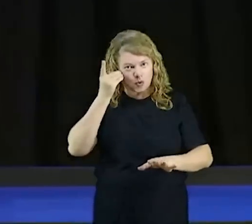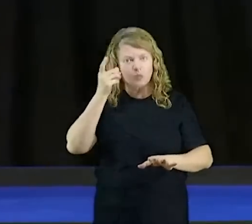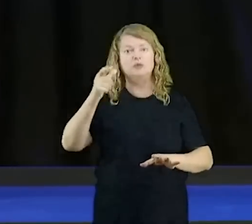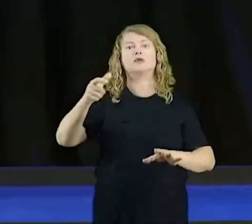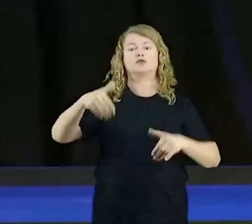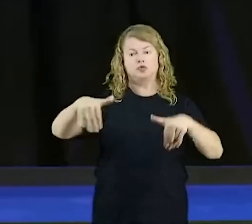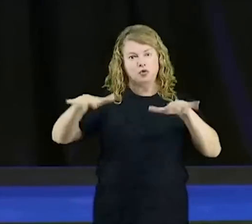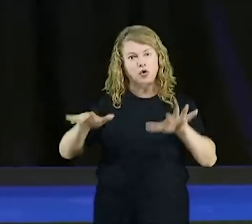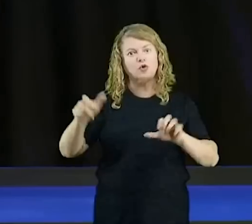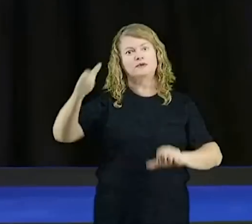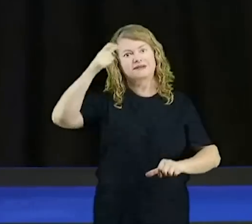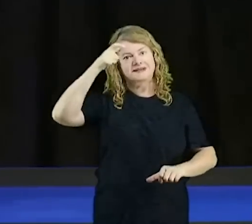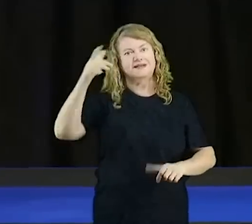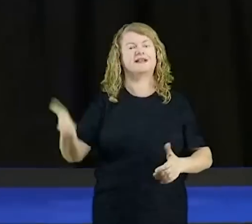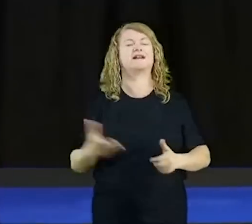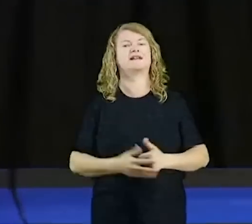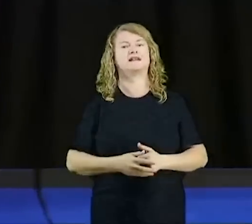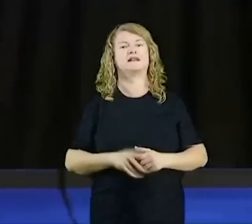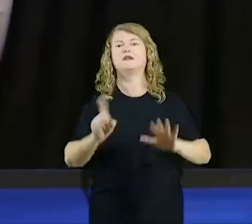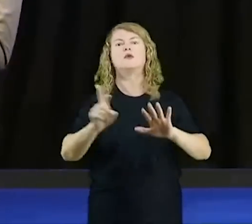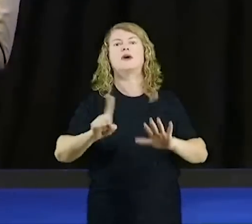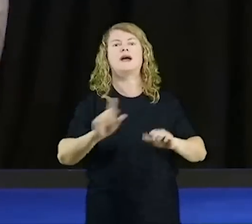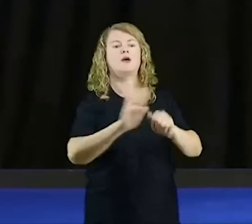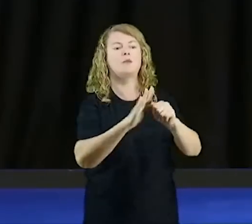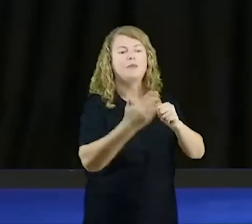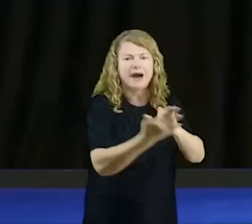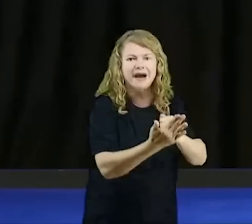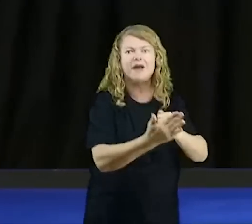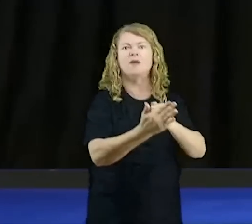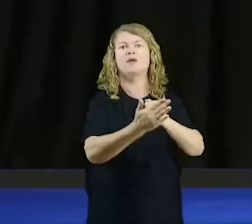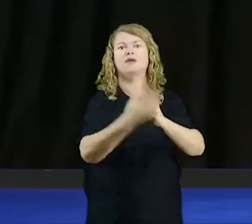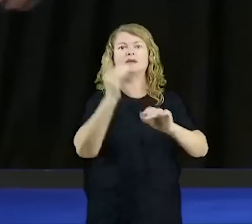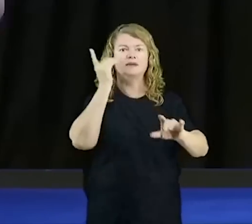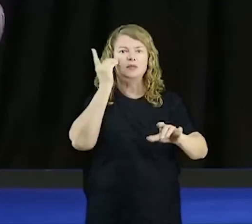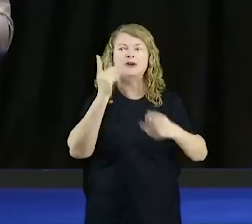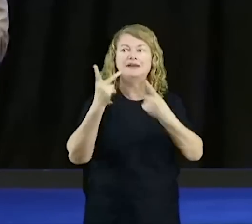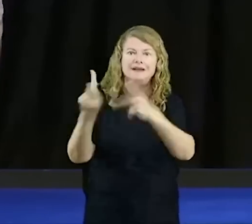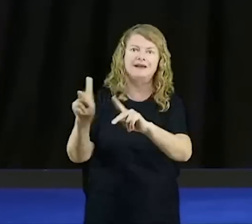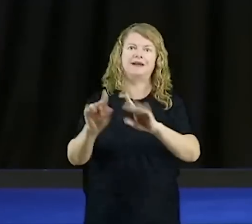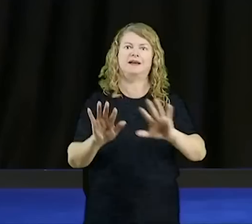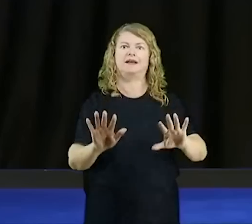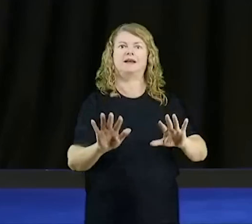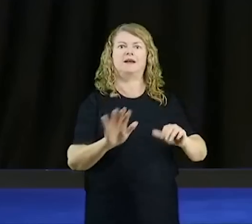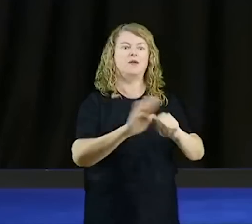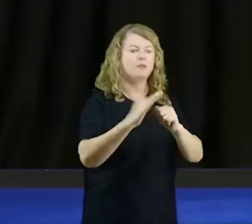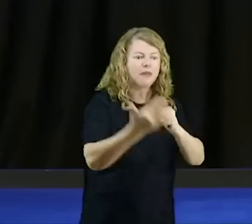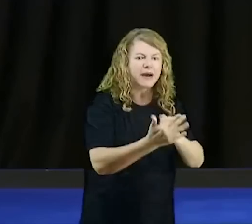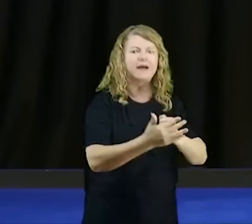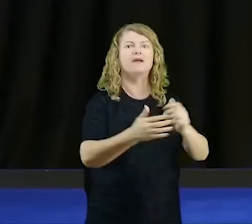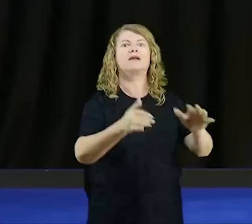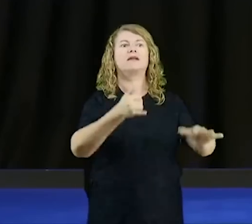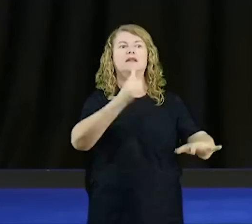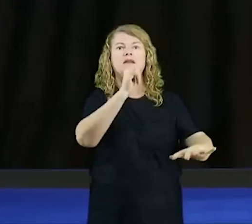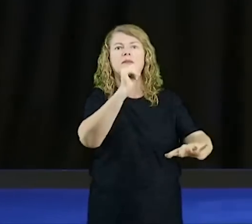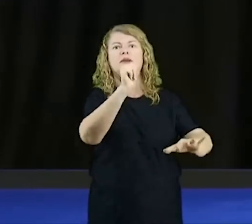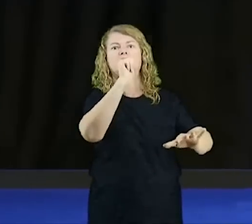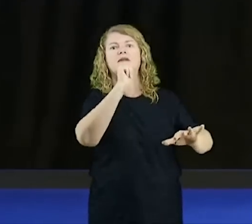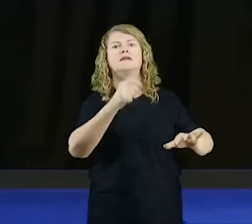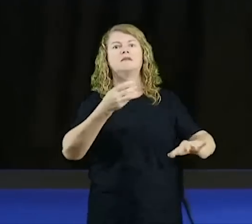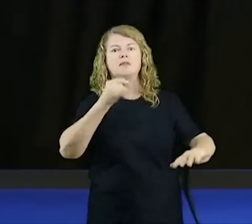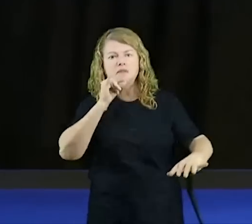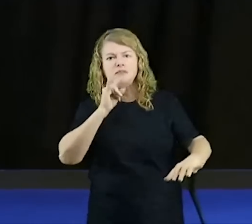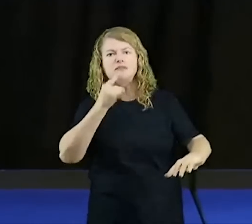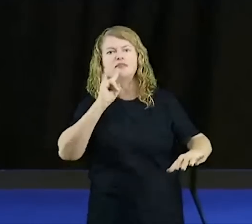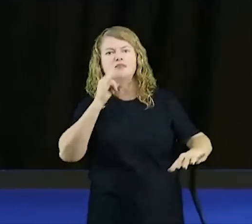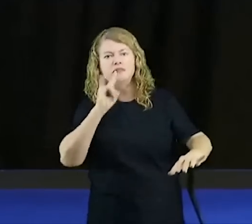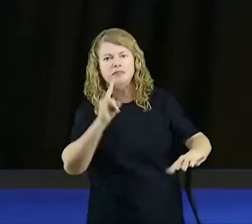endemoniada, não é que o bairro, é o bairro da droga, ou o bairro da prostituição, ou o bairro da bebedice. Não é isso.